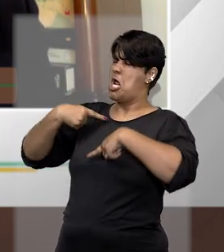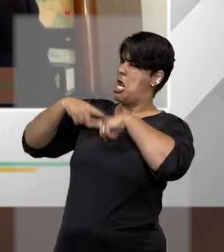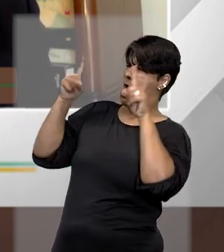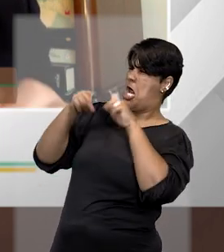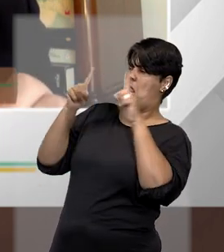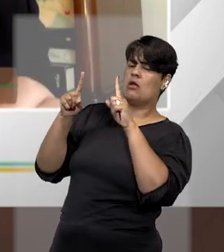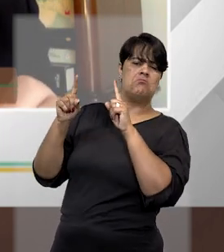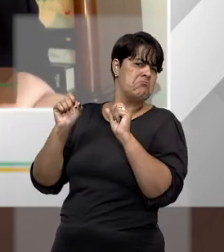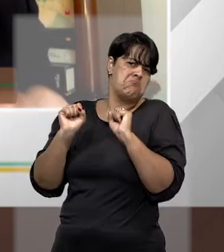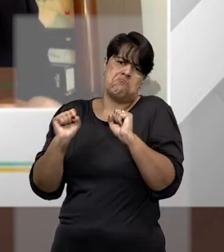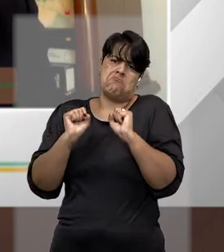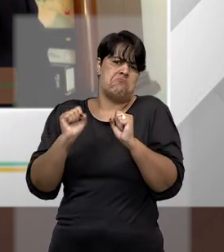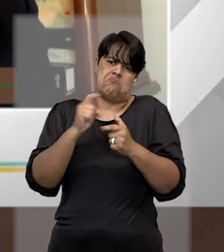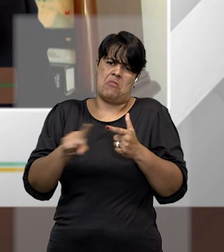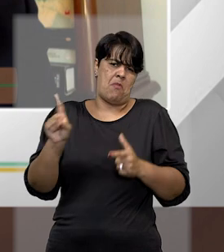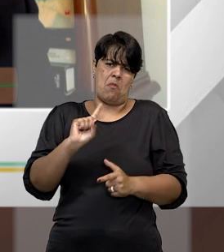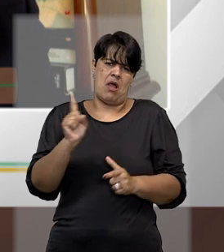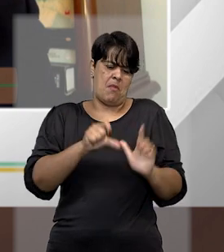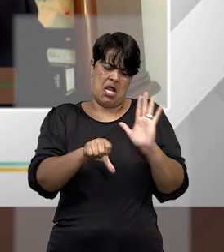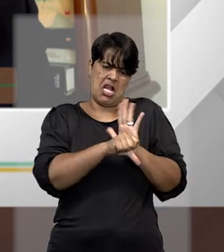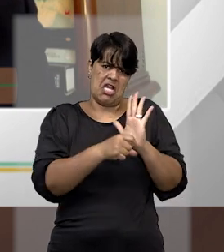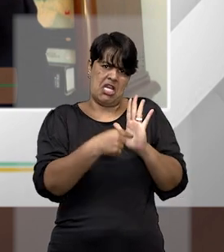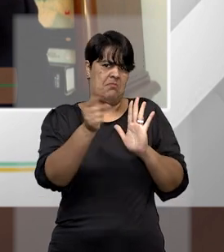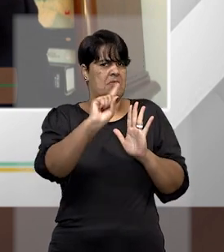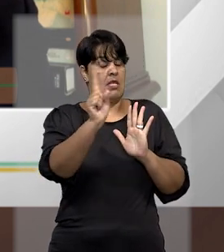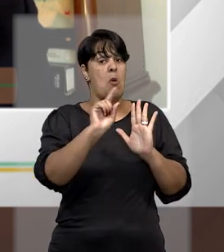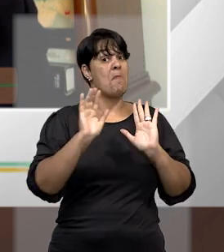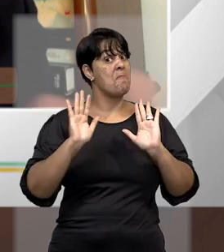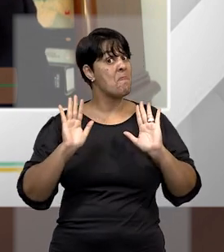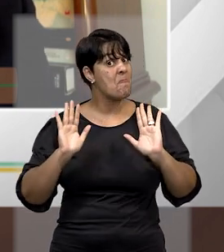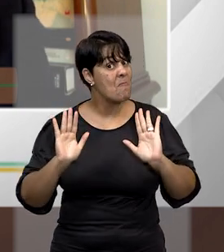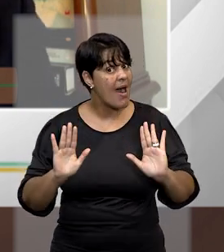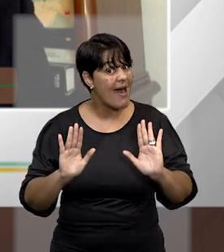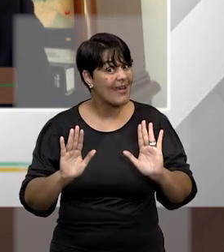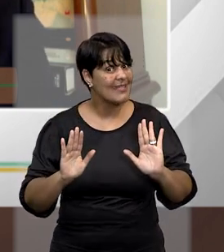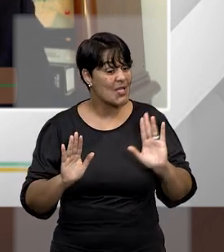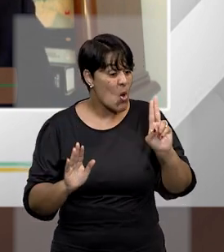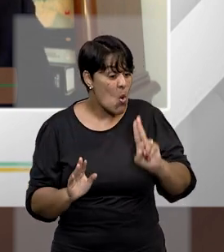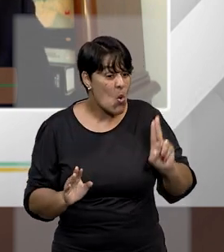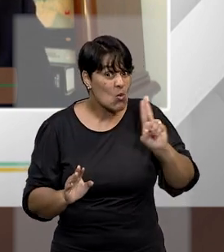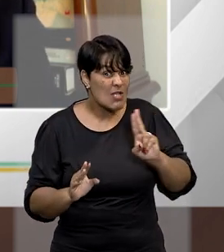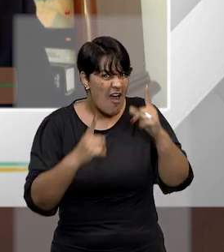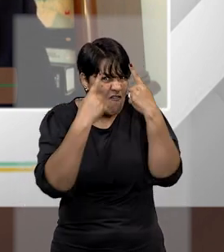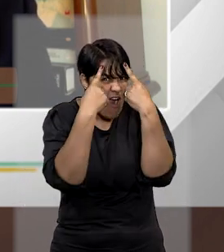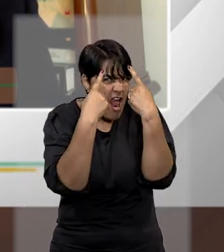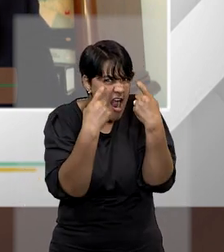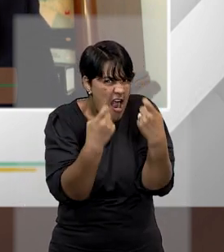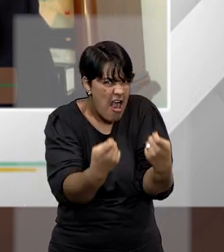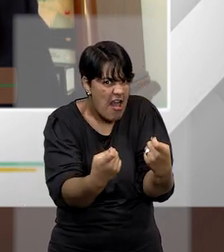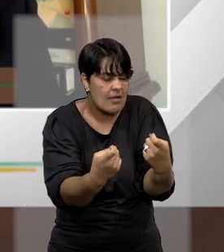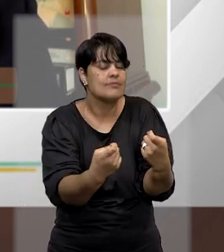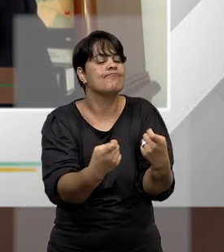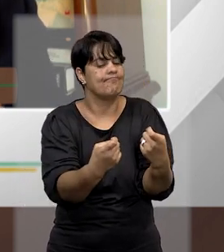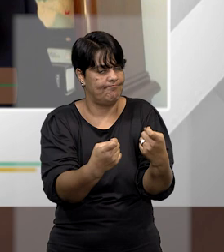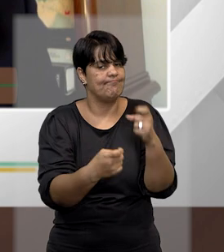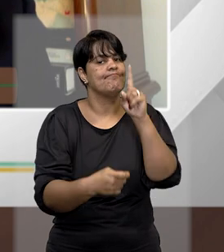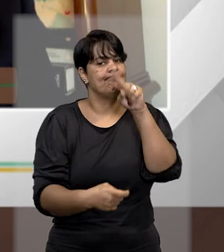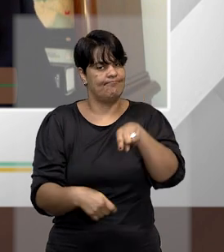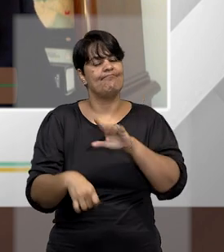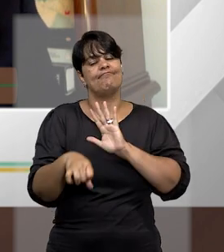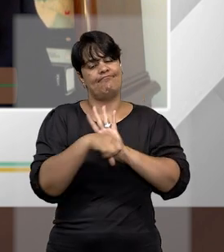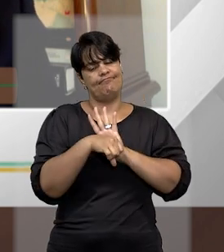Agora, tentar com violência depor esse regime é crime. A grande